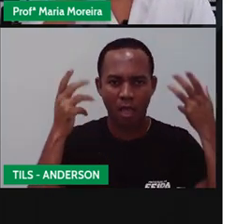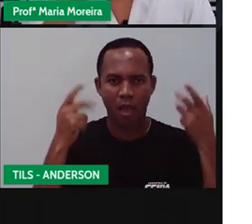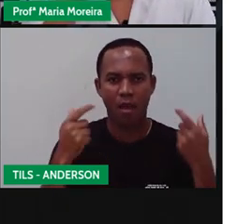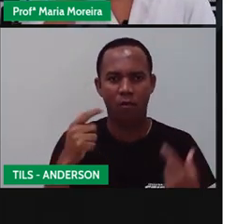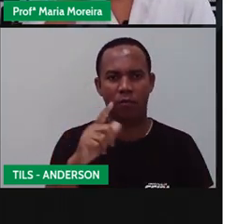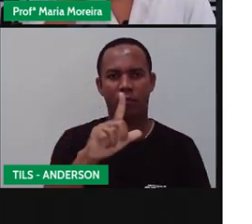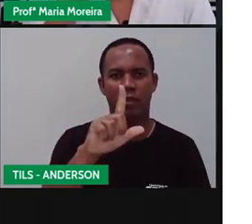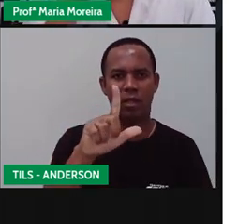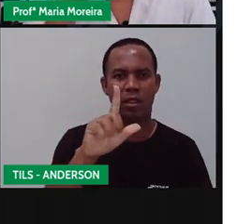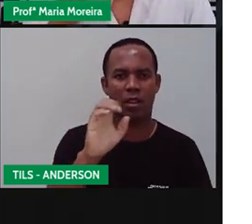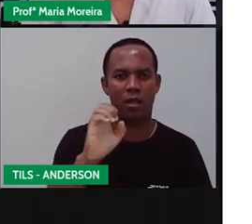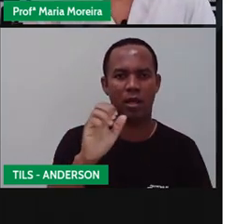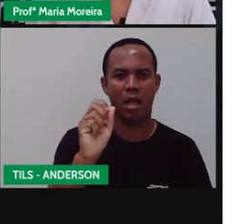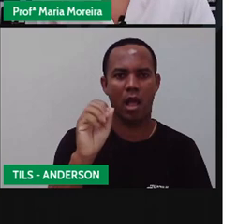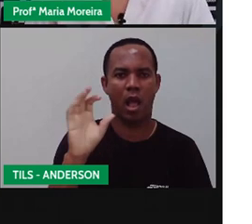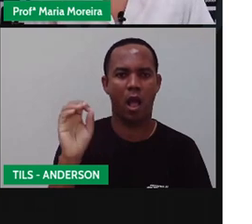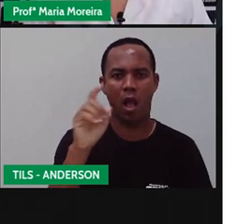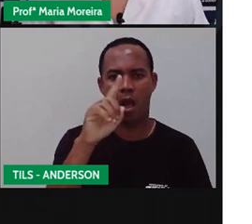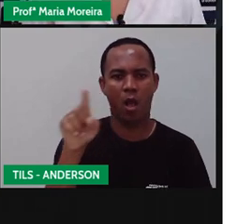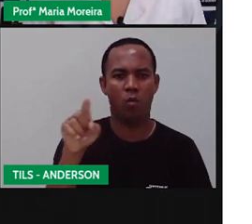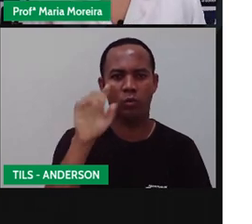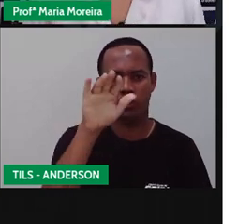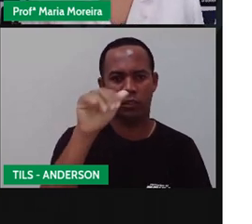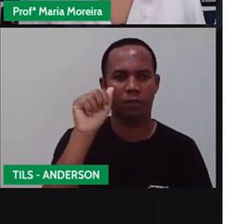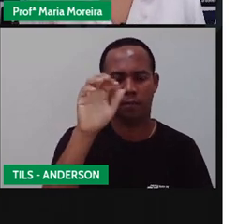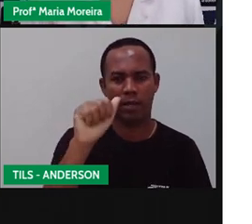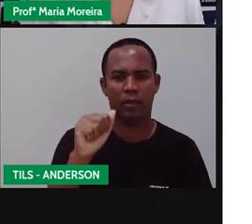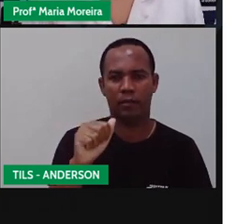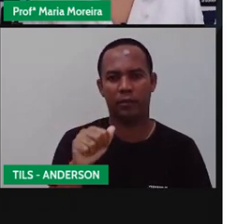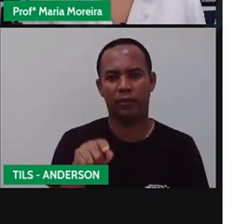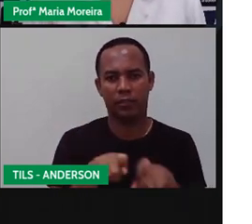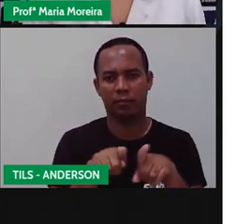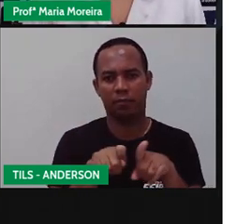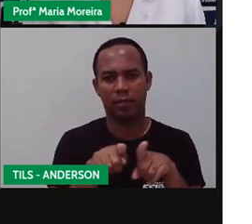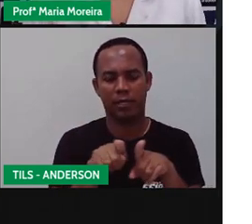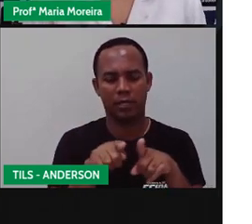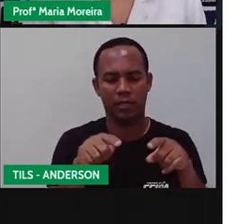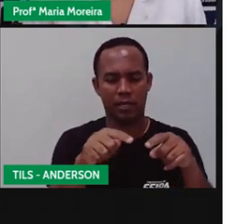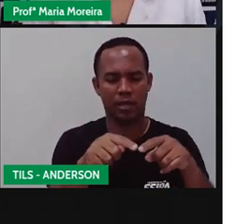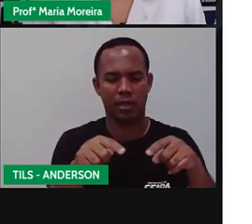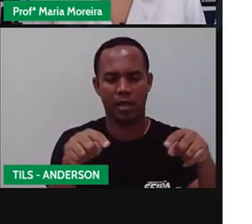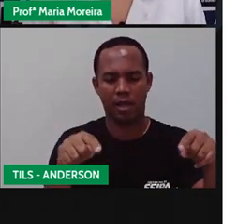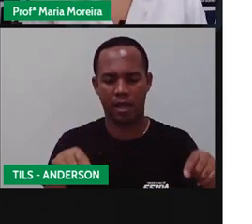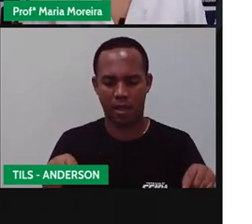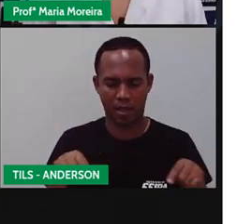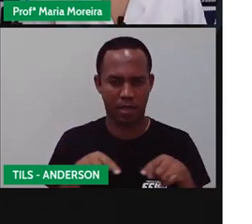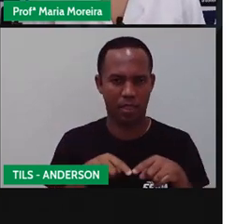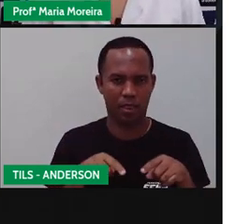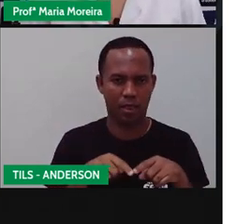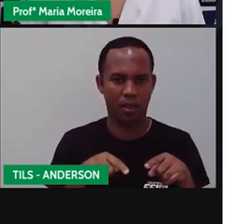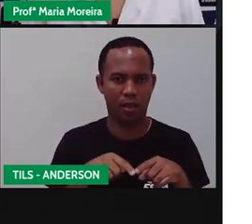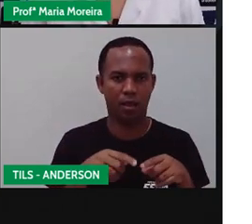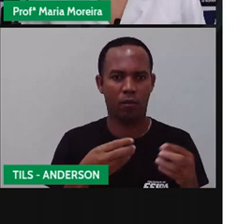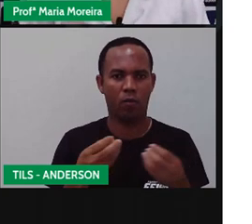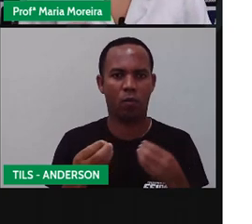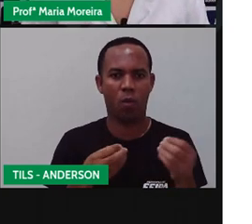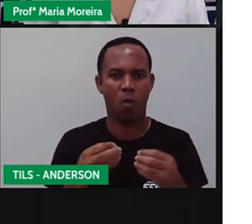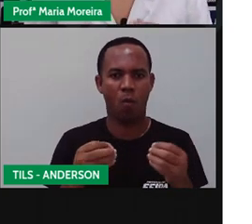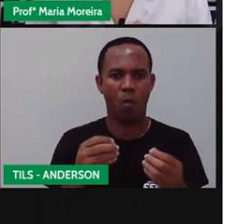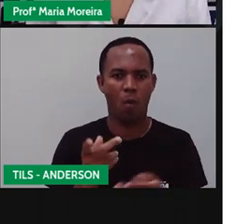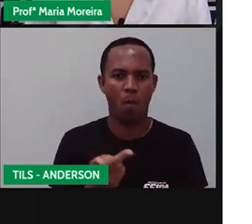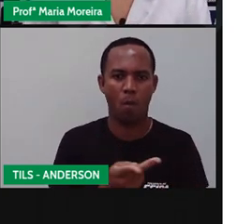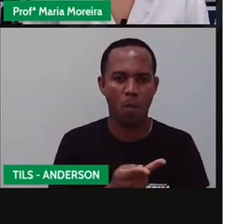E vão representar o leão e a presa. Ambos ficam dentro de uma área limitada. Certo? E devem se mover